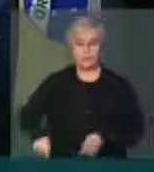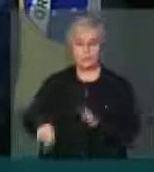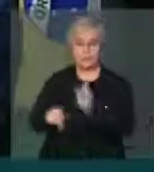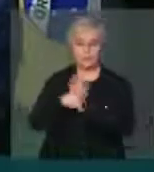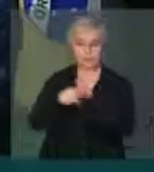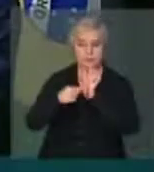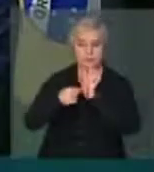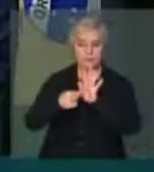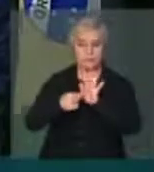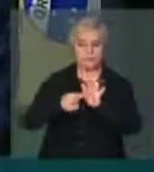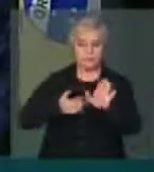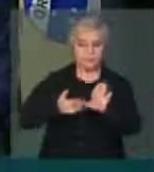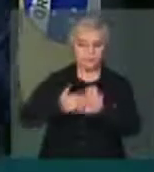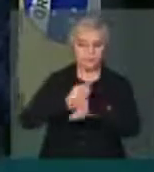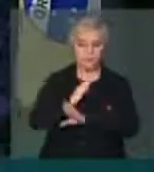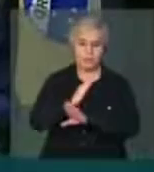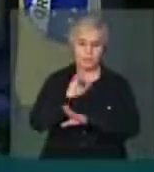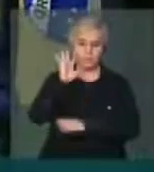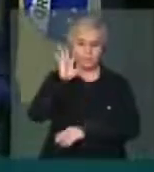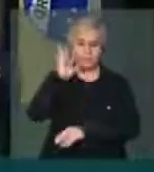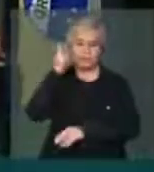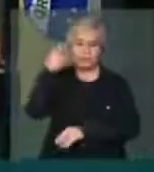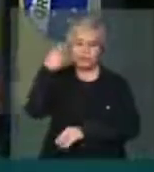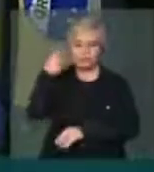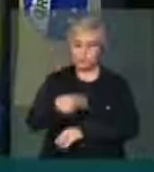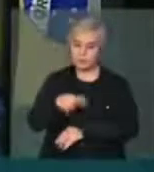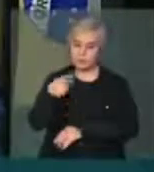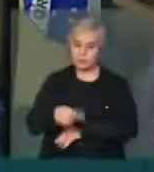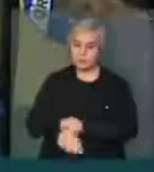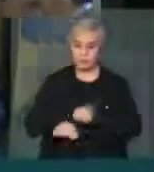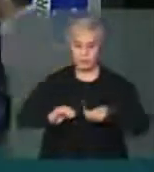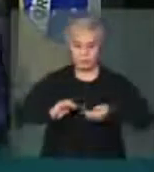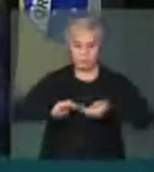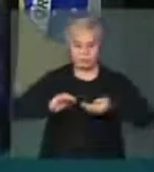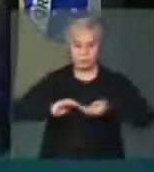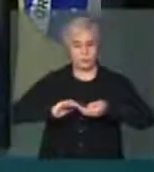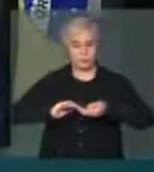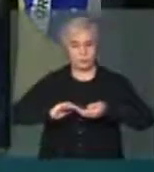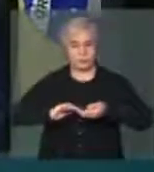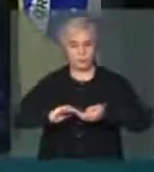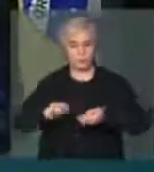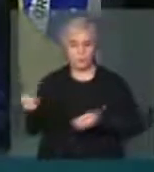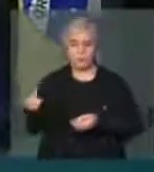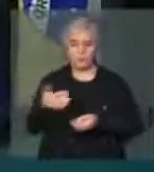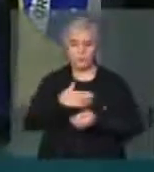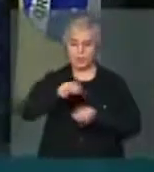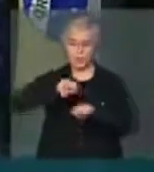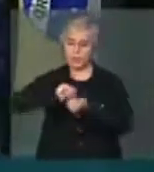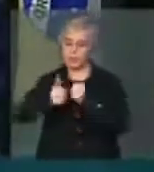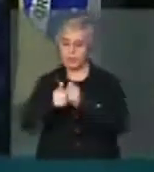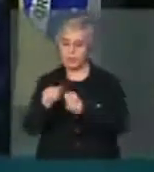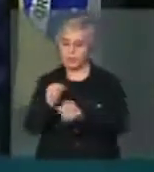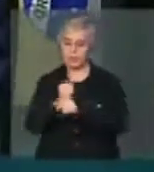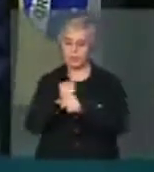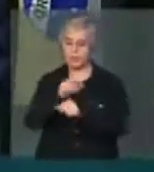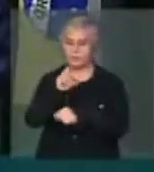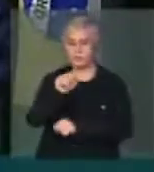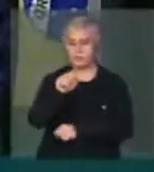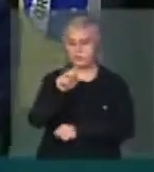aprovar a medida que foi definida pelo Congresso Nacional da nova equação 85